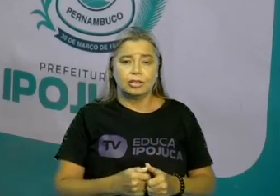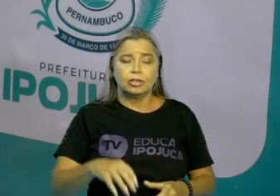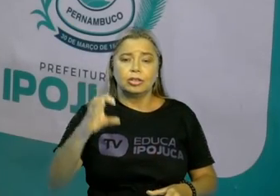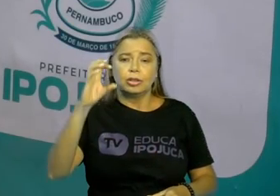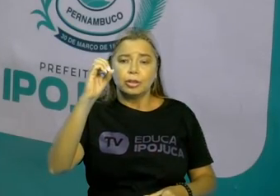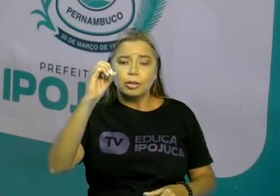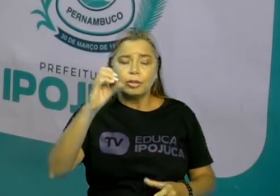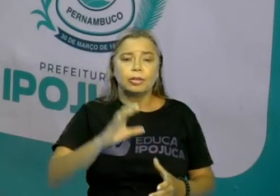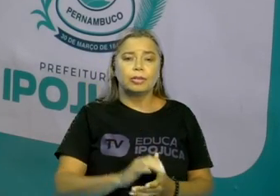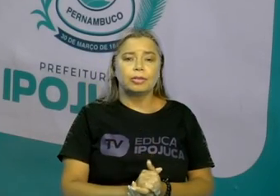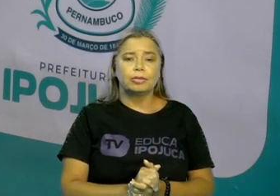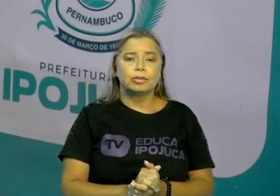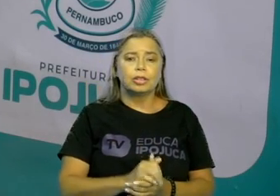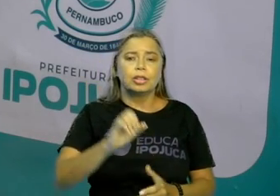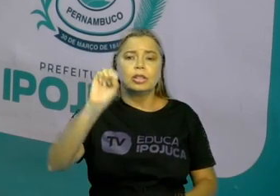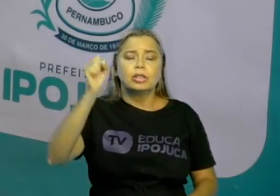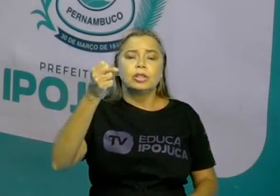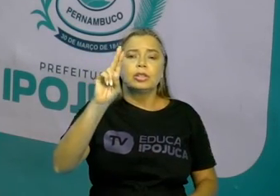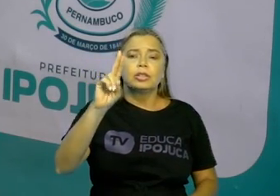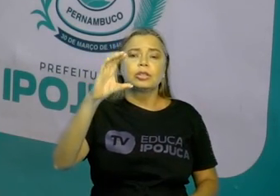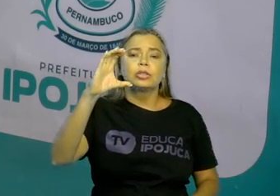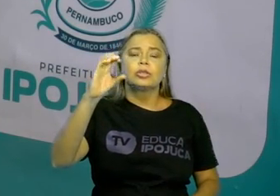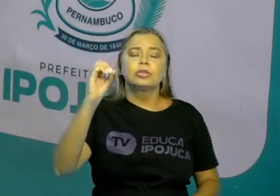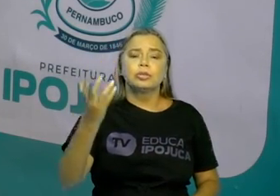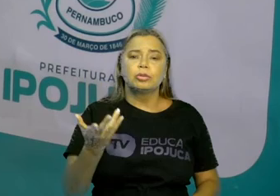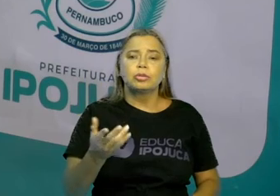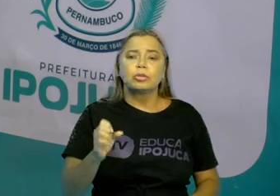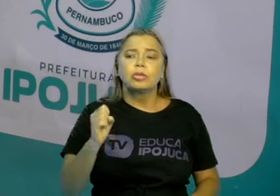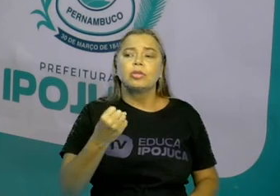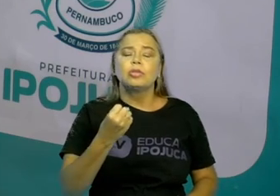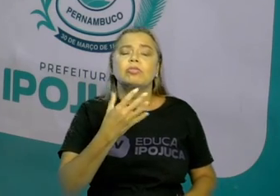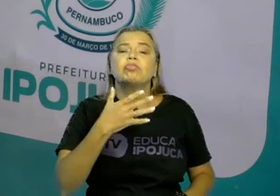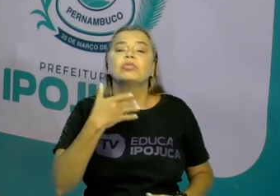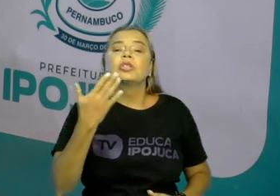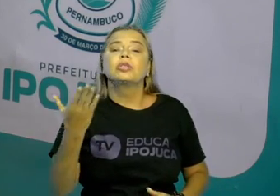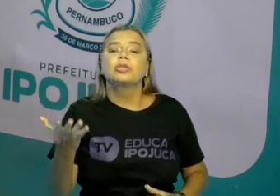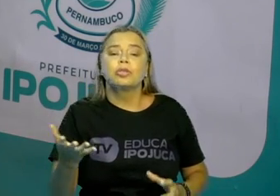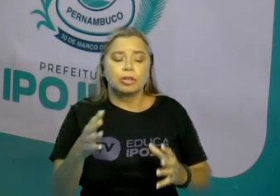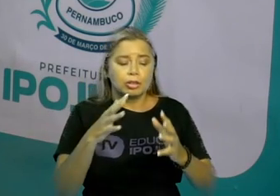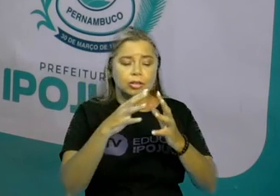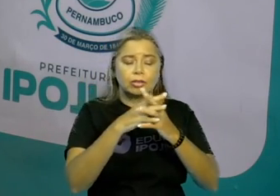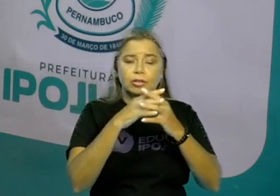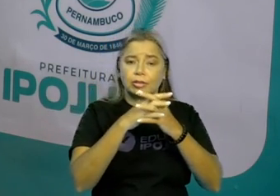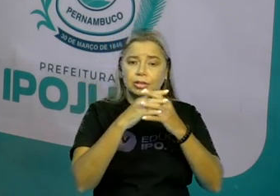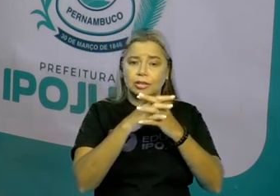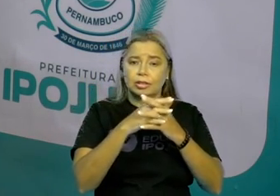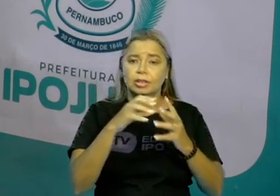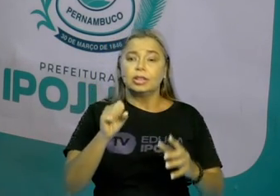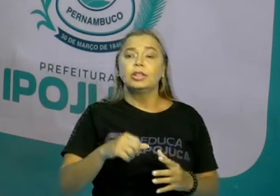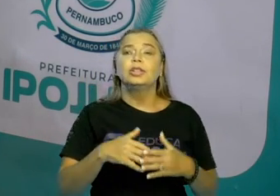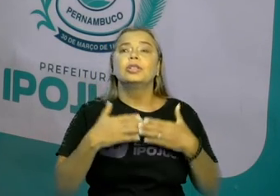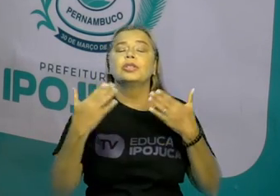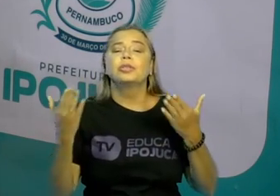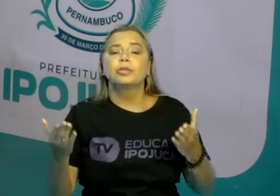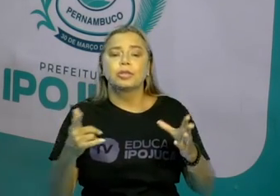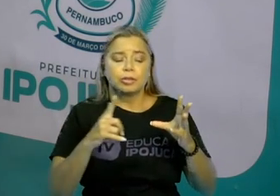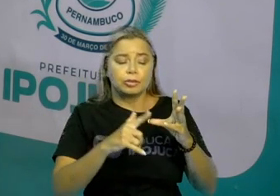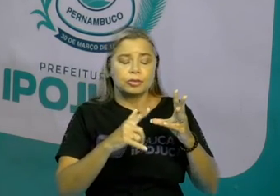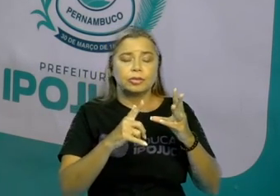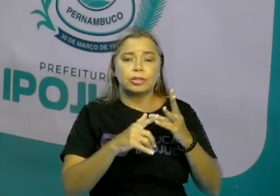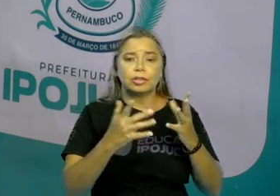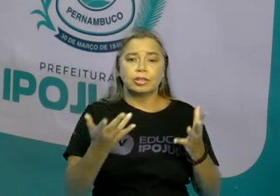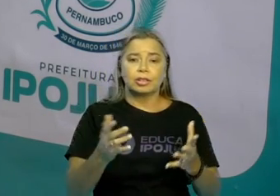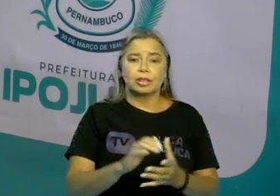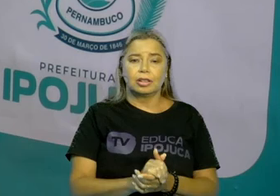conseguir descobrir da palavra suco quais são as consoantes e quais são as vogais? Da